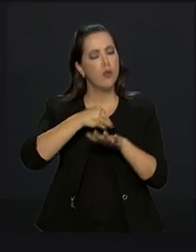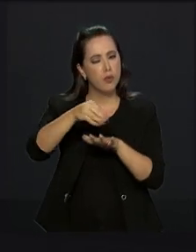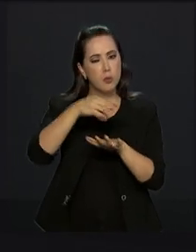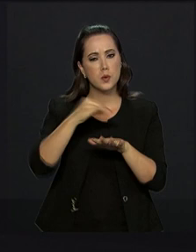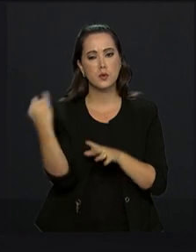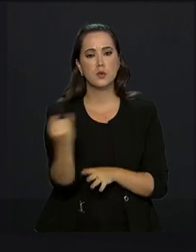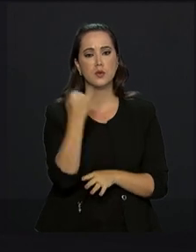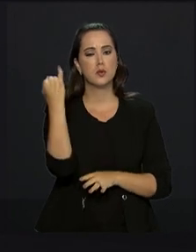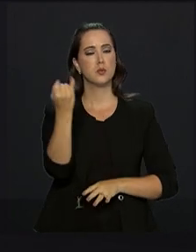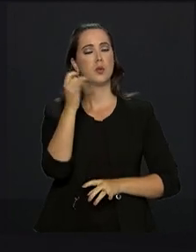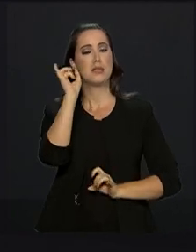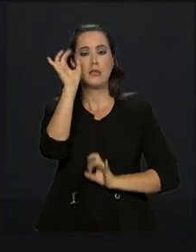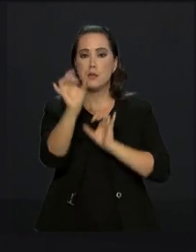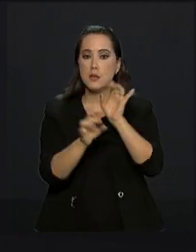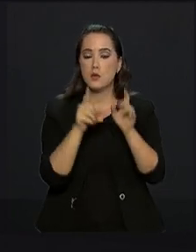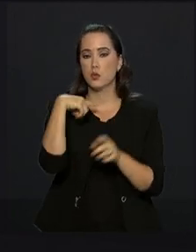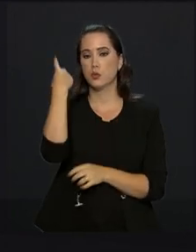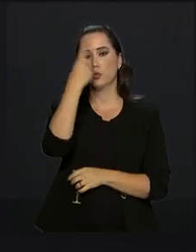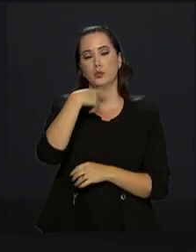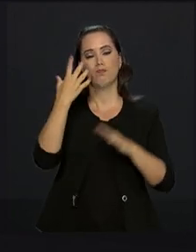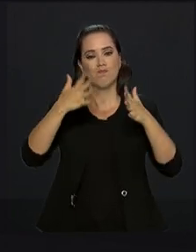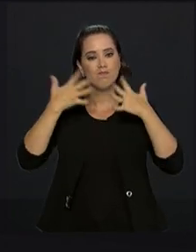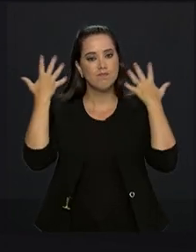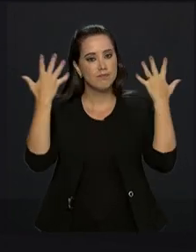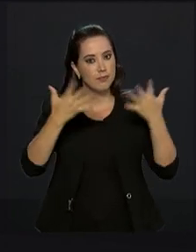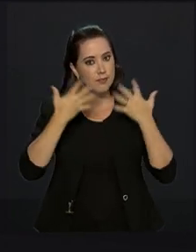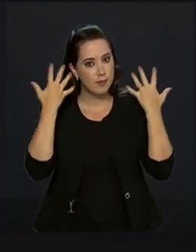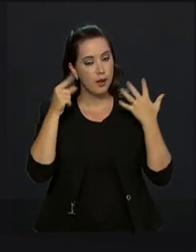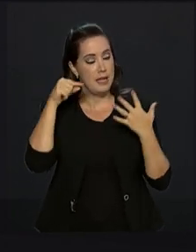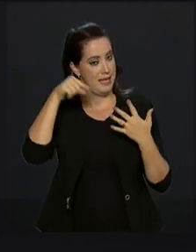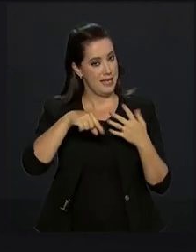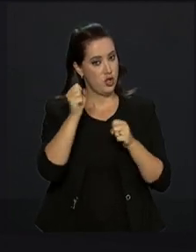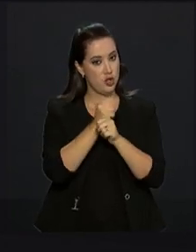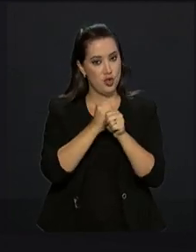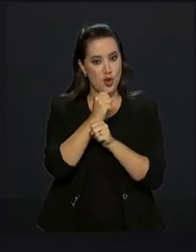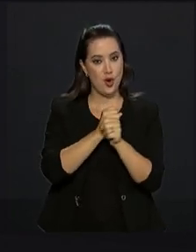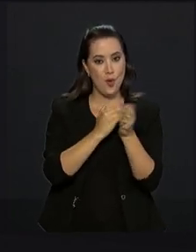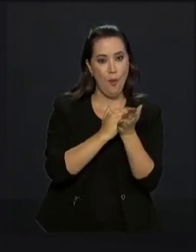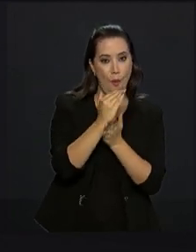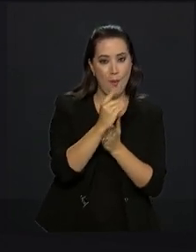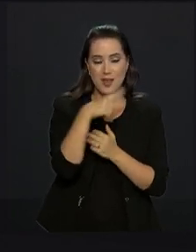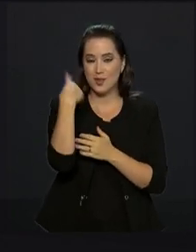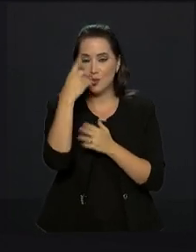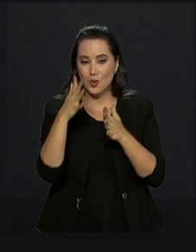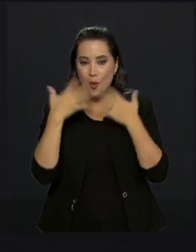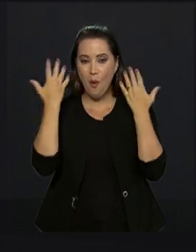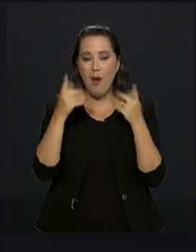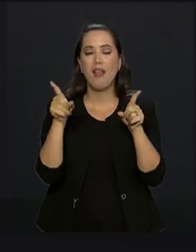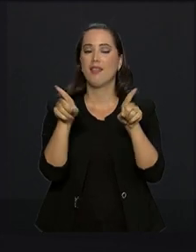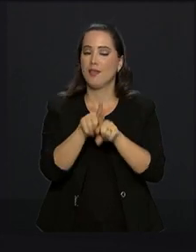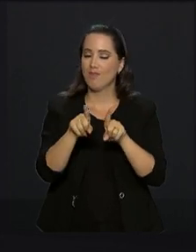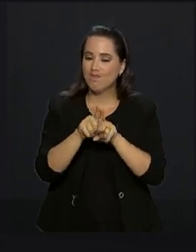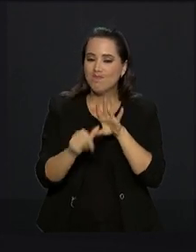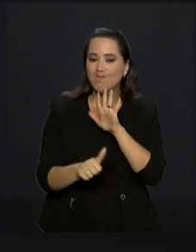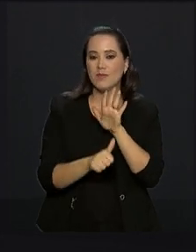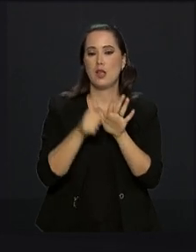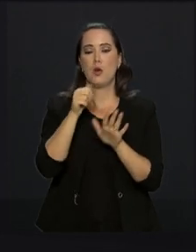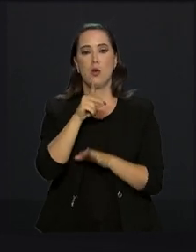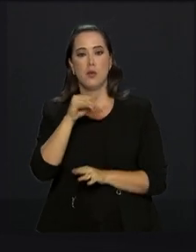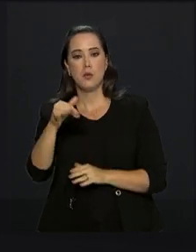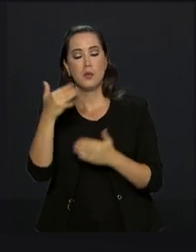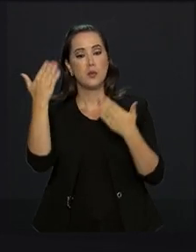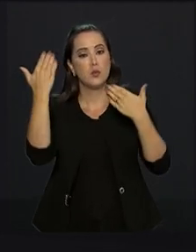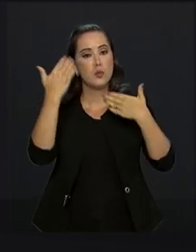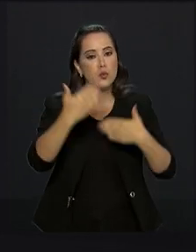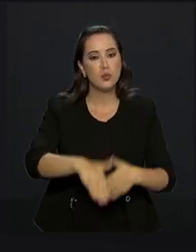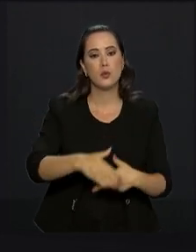especialmente para o horário de verão. Este ano, o início do horário de verão coincidirá com o primeiro domingo de